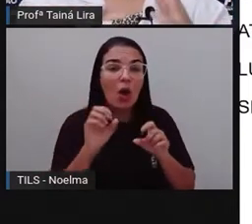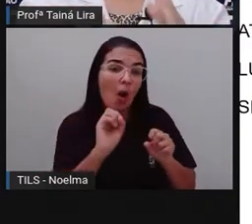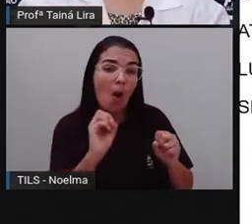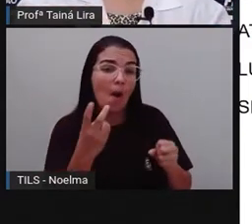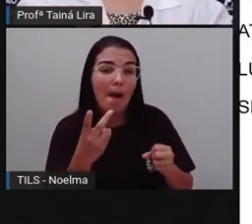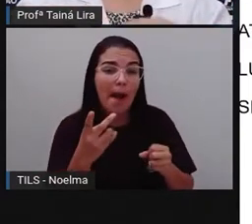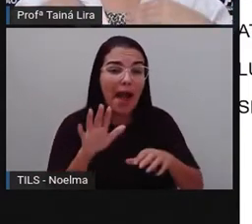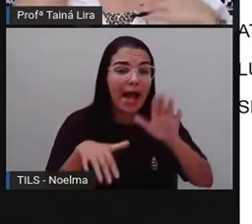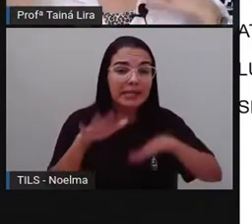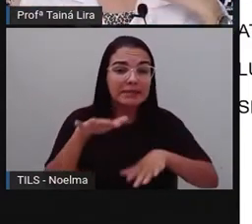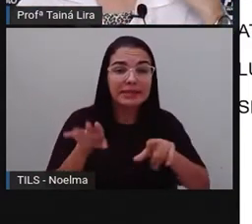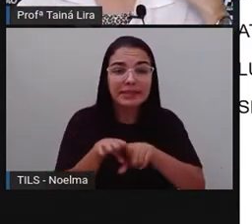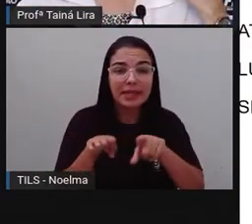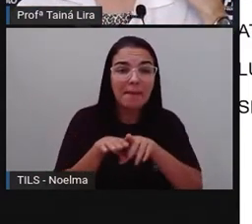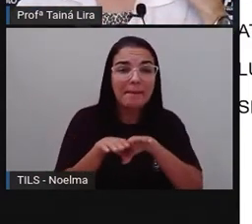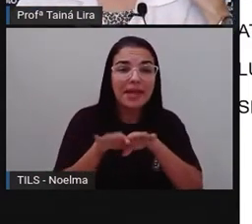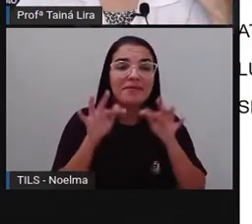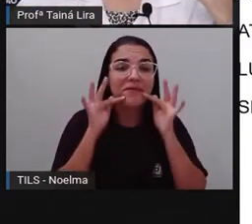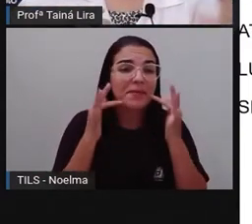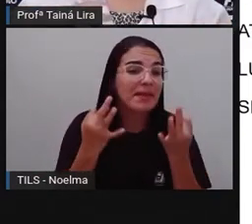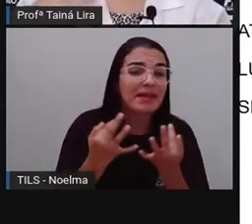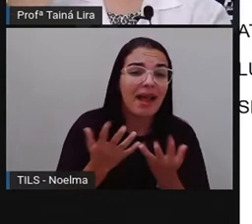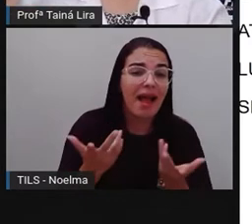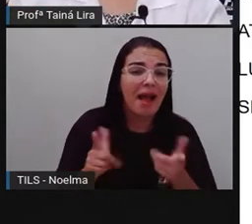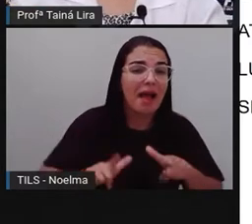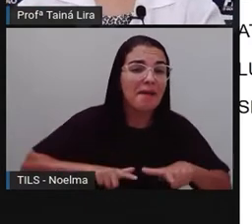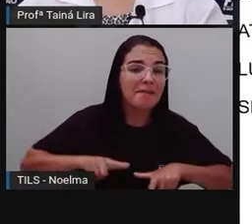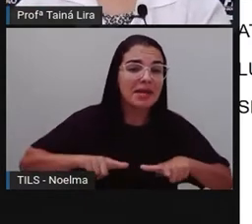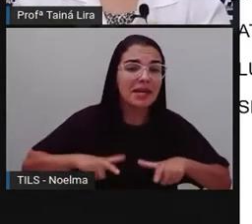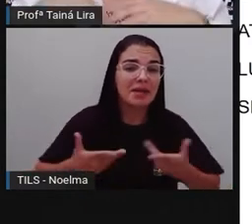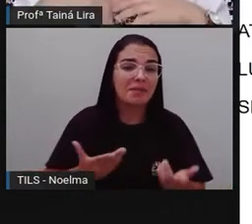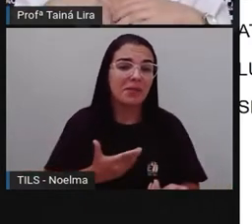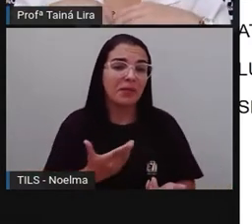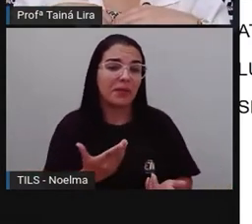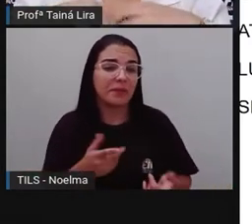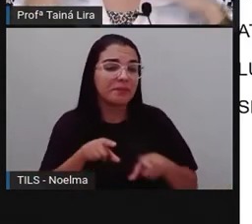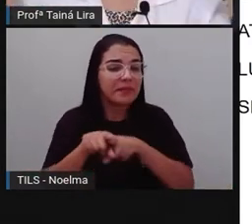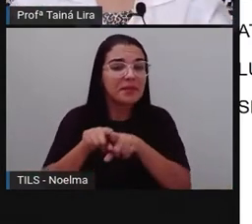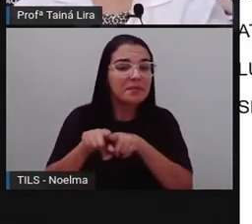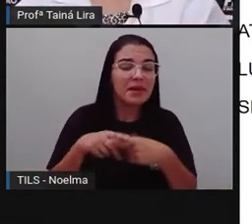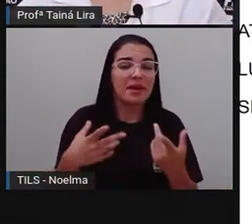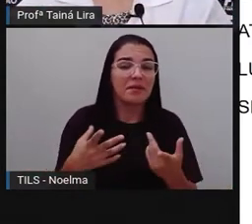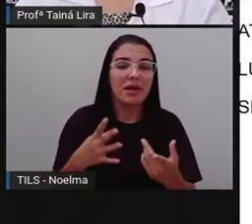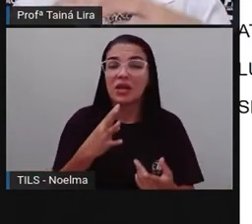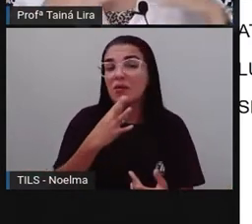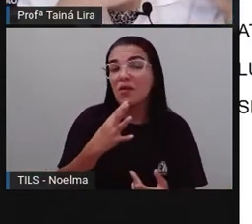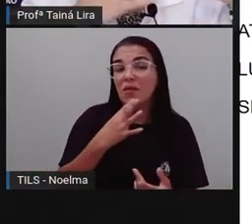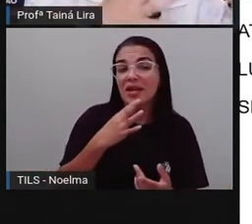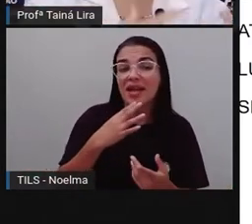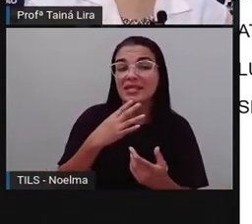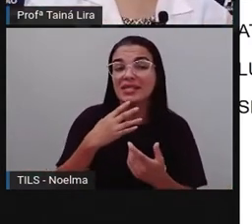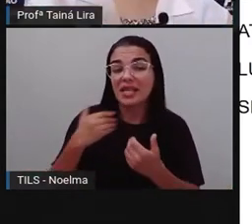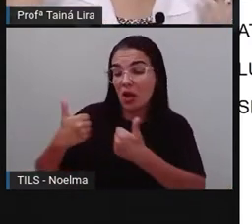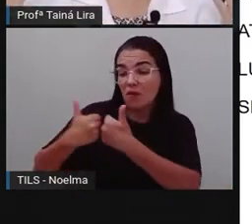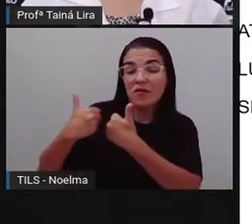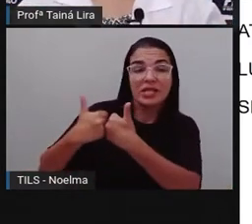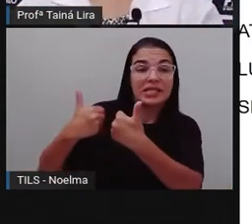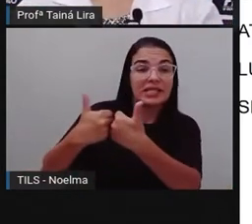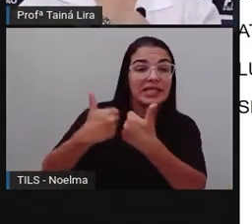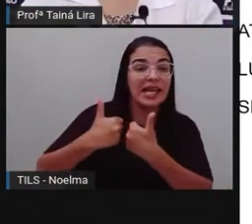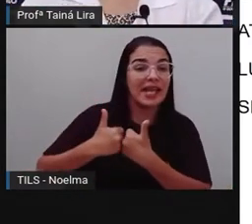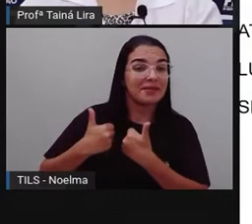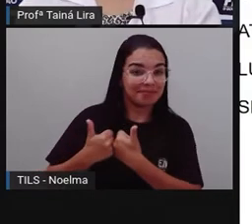Então, eles têm essa questão de conhecer os vizinhos, de conviver ali todo mundo